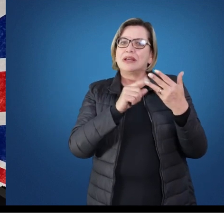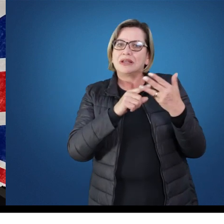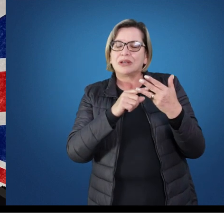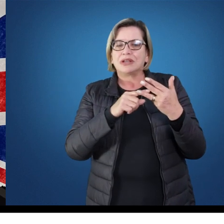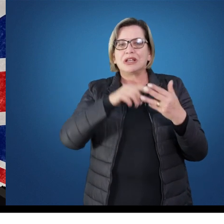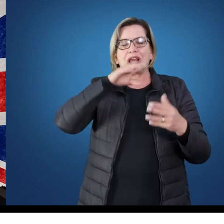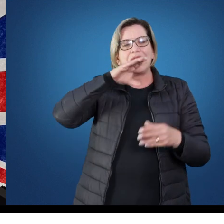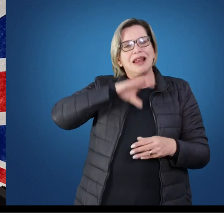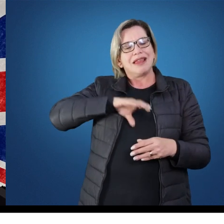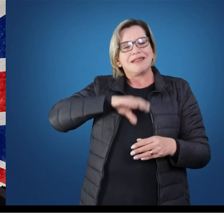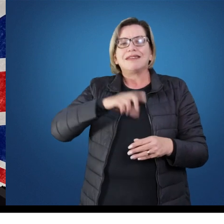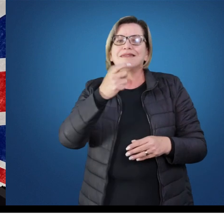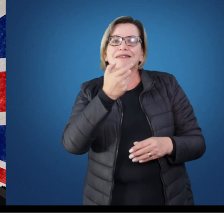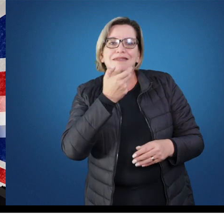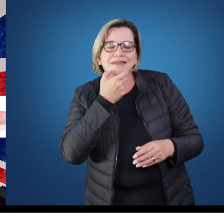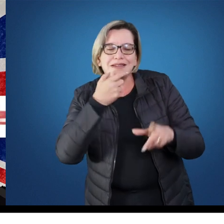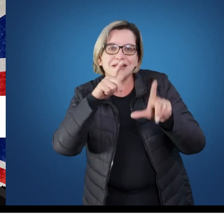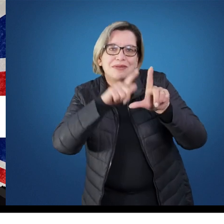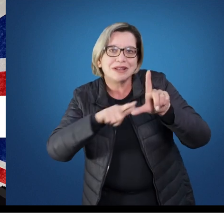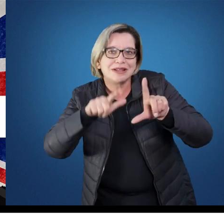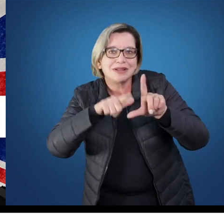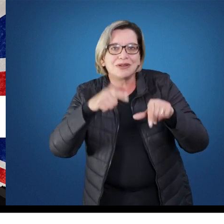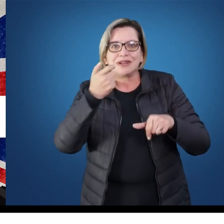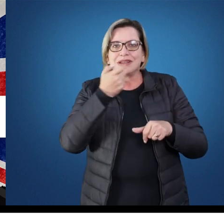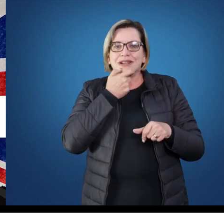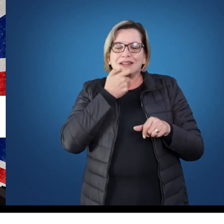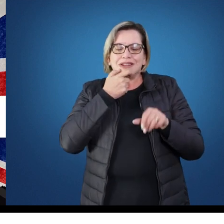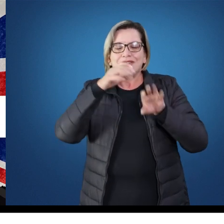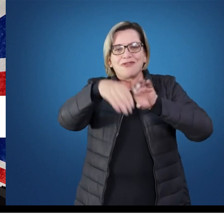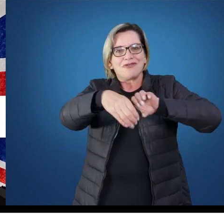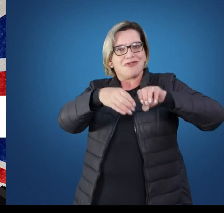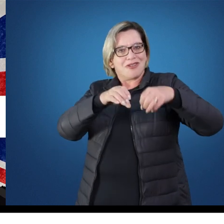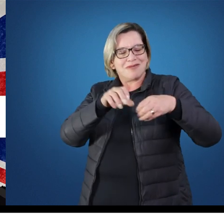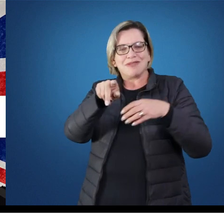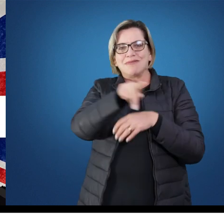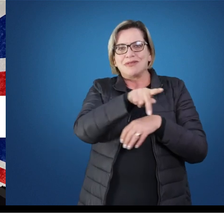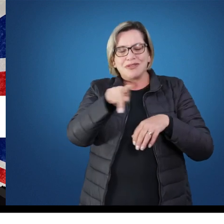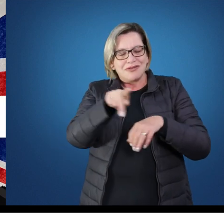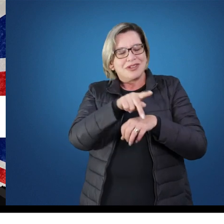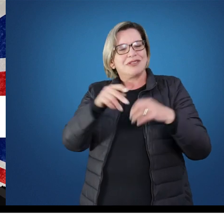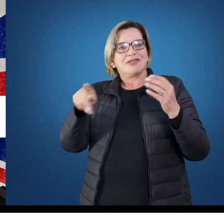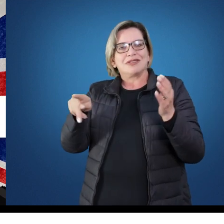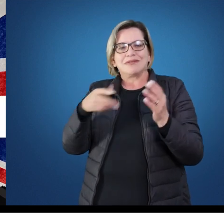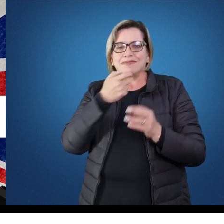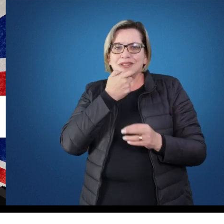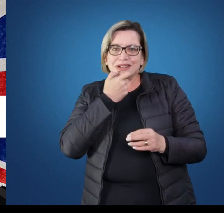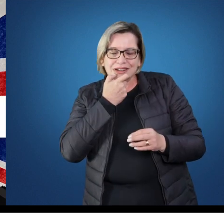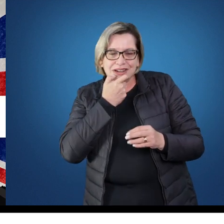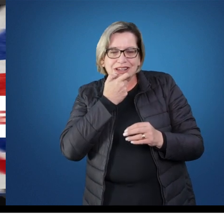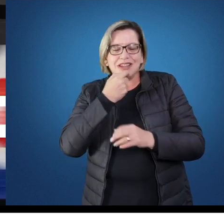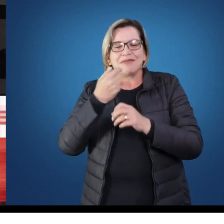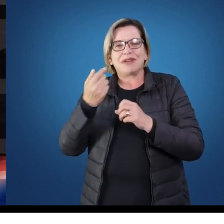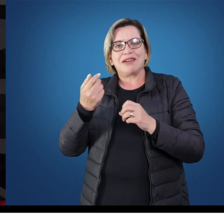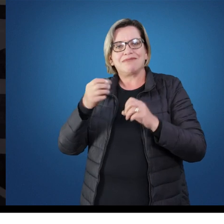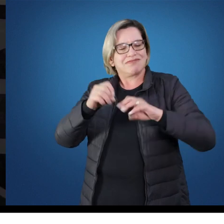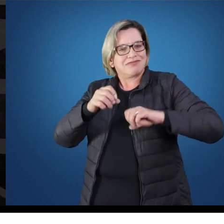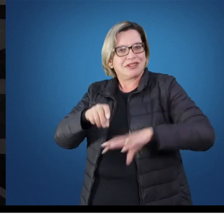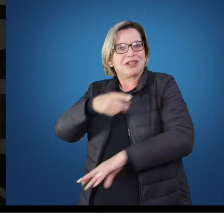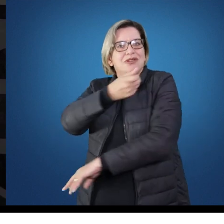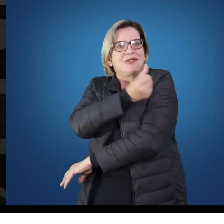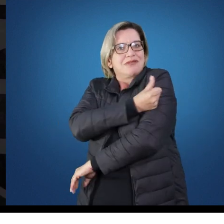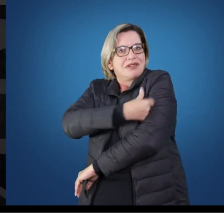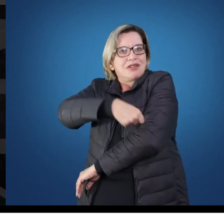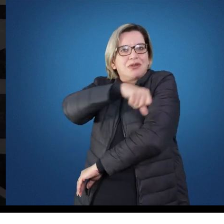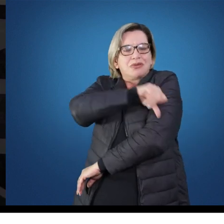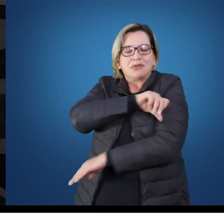O curso de letras em inglês e literaturas de língua inglesa forma profissionais para atuar como professores de inglês no ensino fundamental